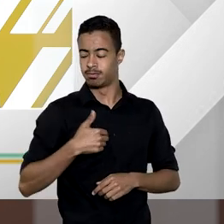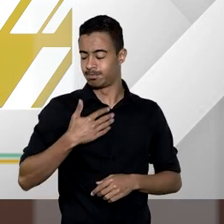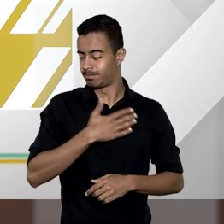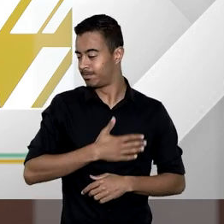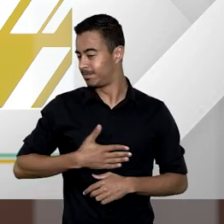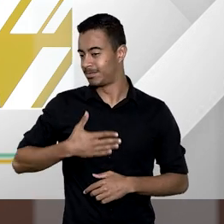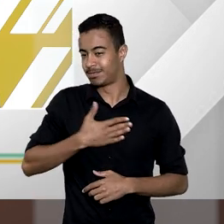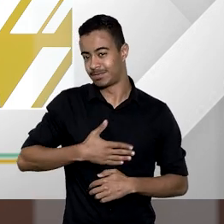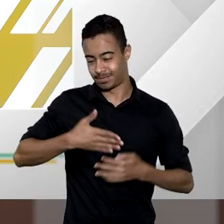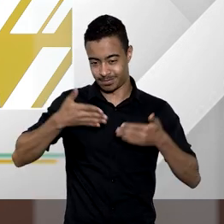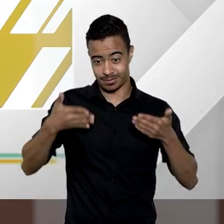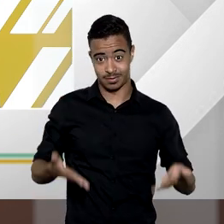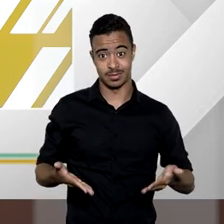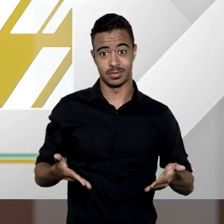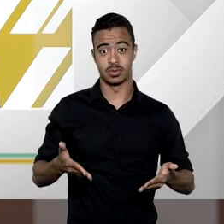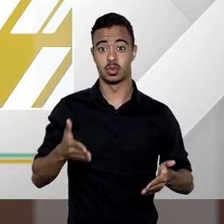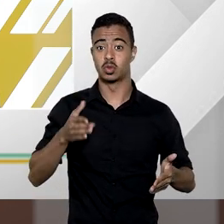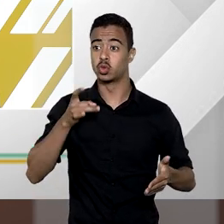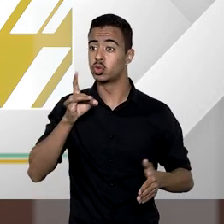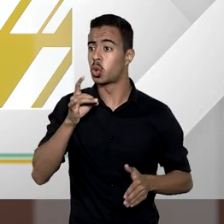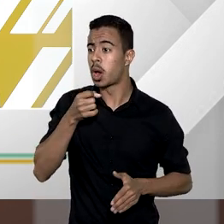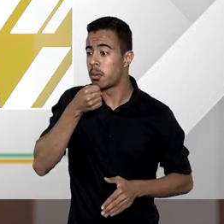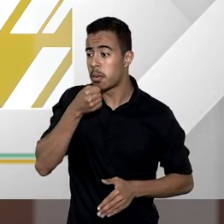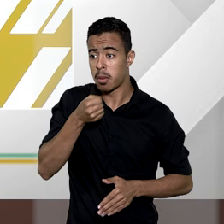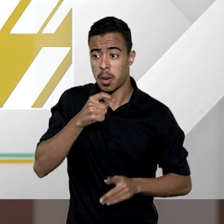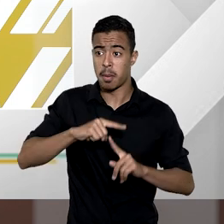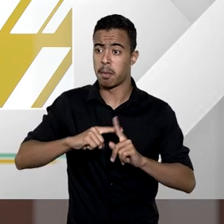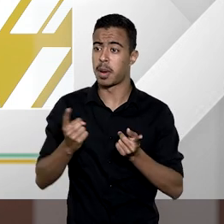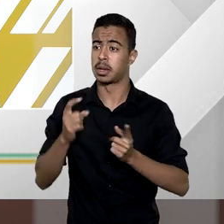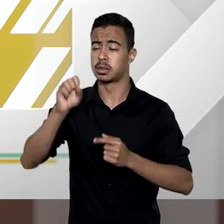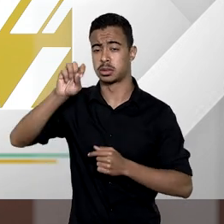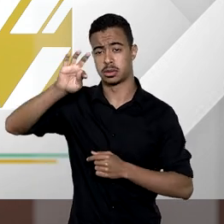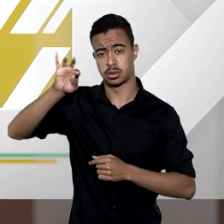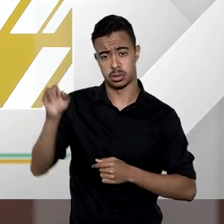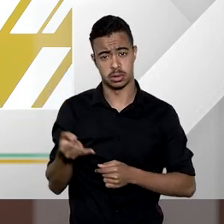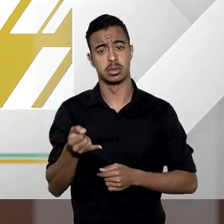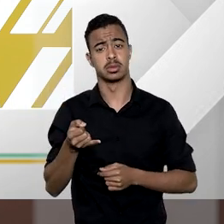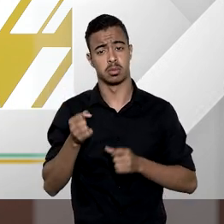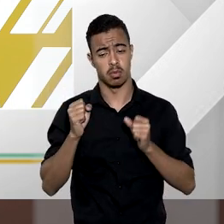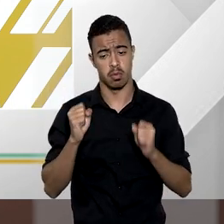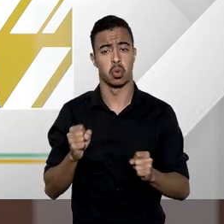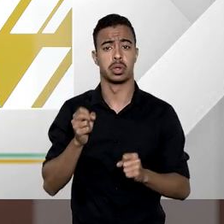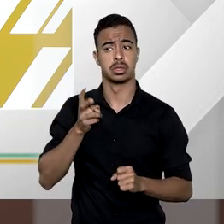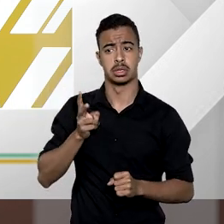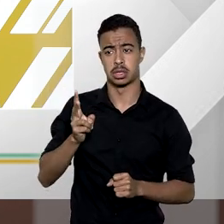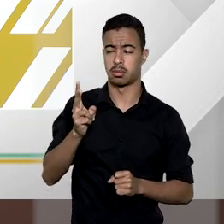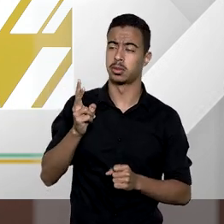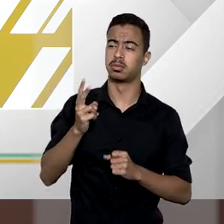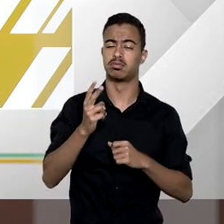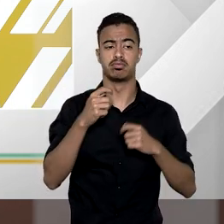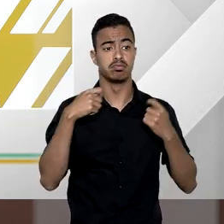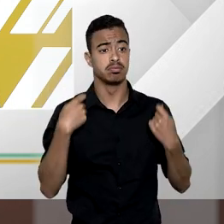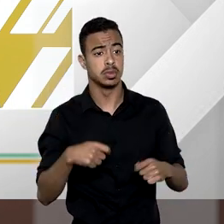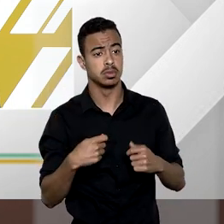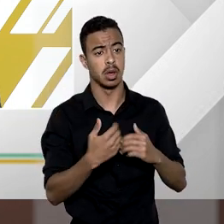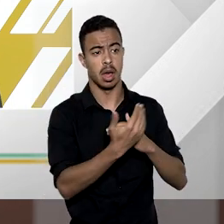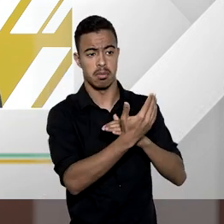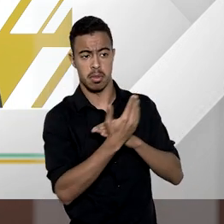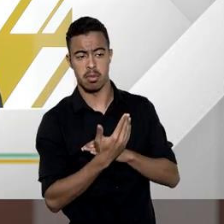privilégio da minha parte e não só este programa como o Superior Tribunal de Justiça podem sempre contar